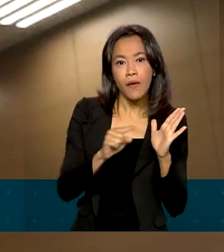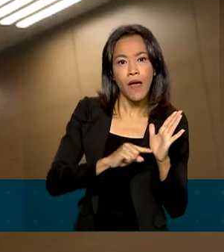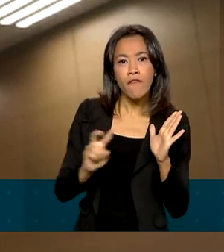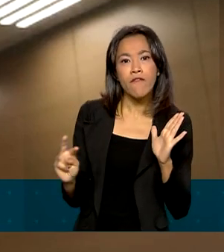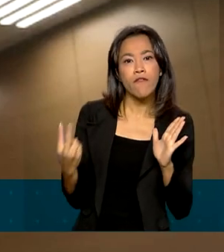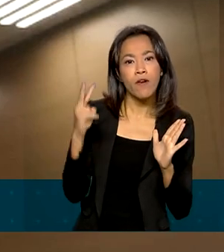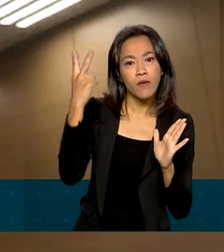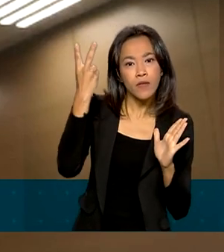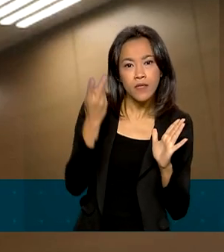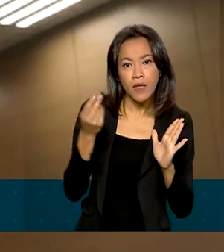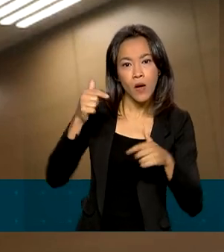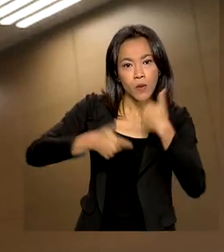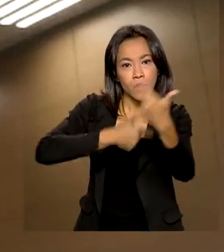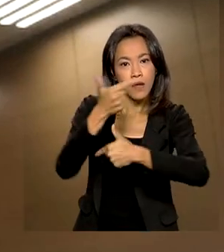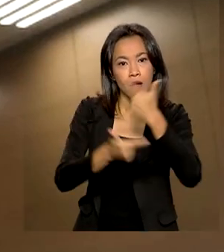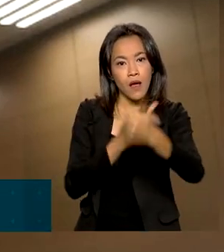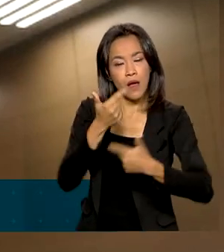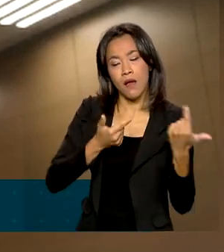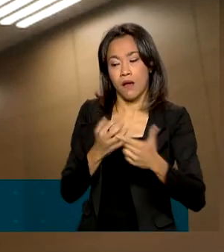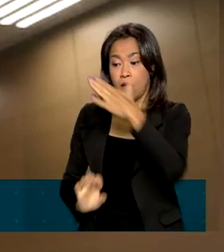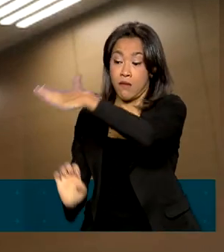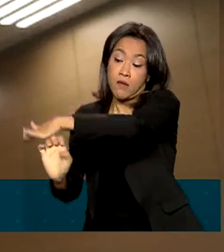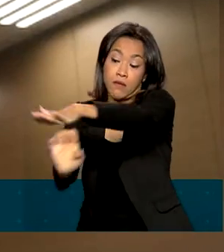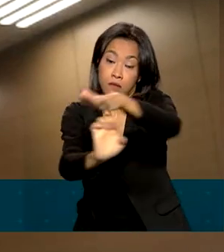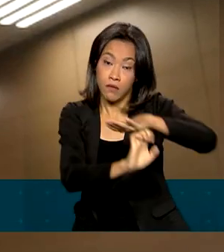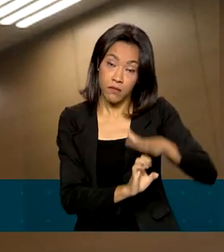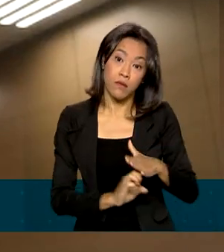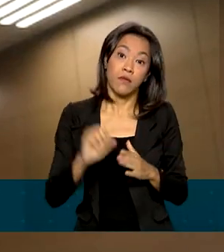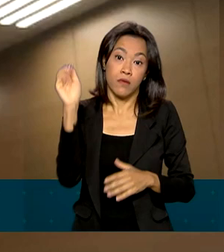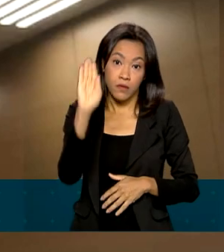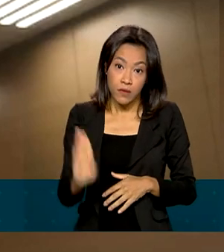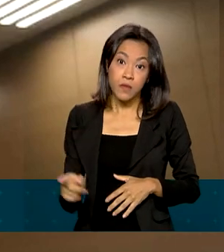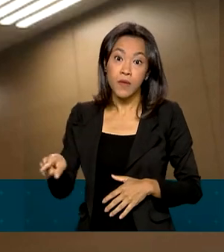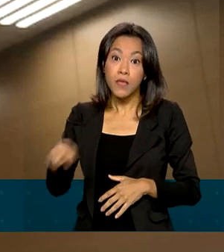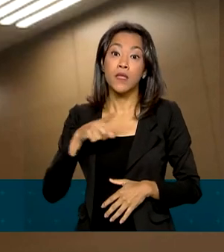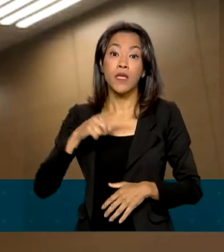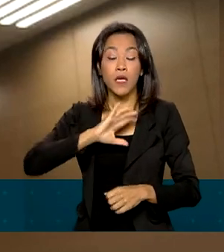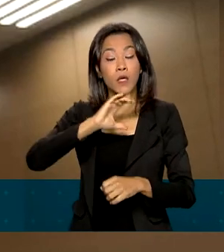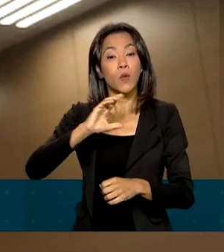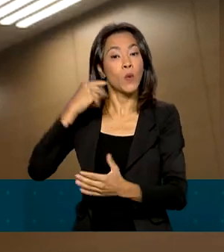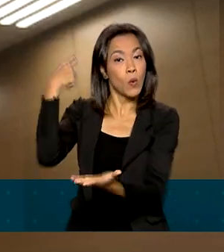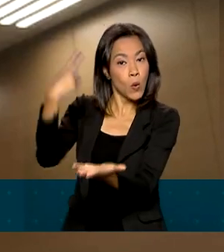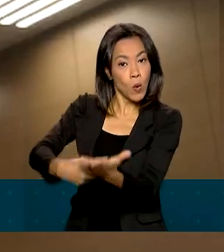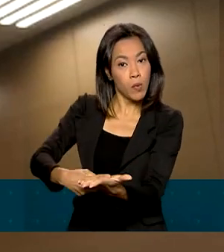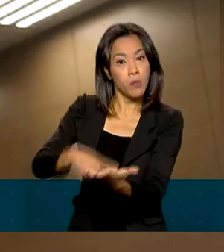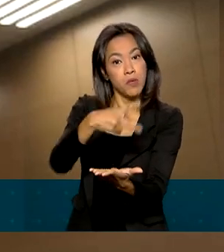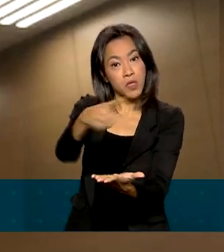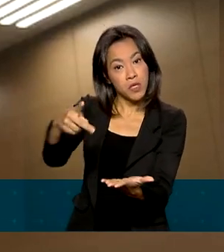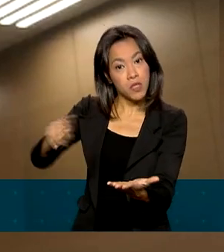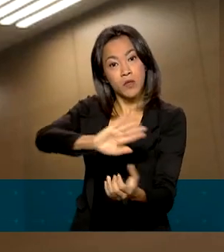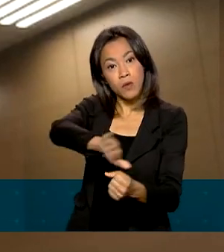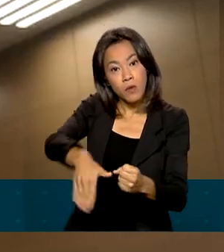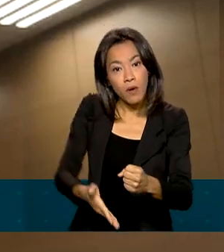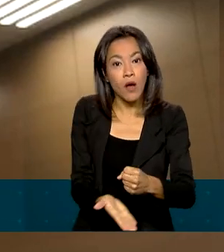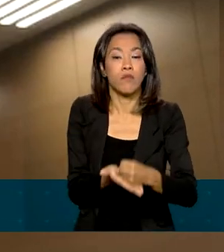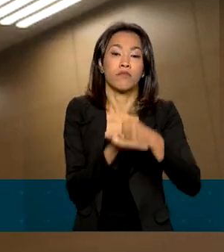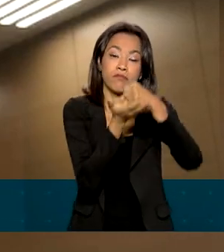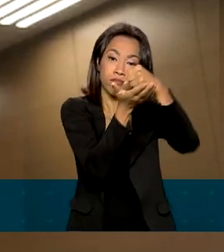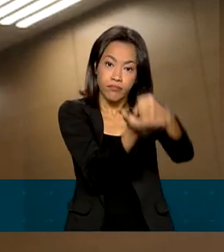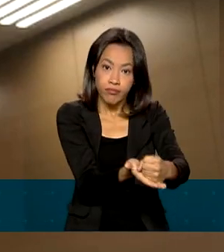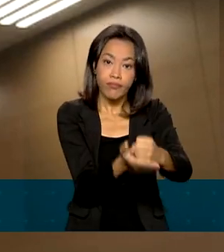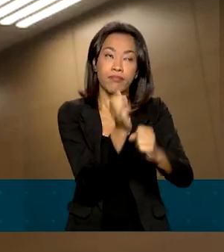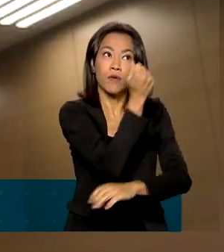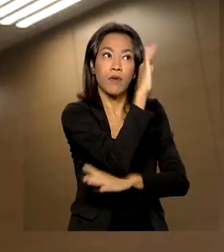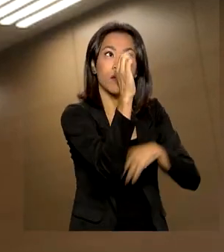de empresas brasileiras que têm compromisso com a sustentabilidade das suas ações, bem como com o meio ambiente